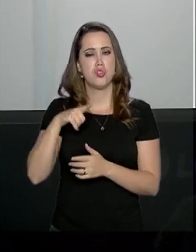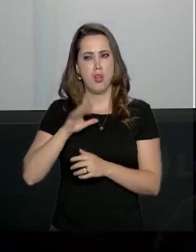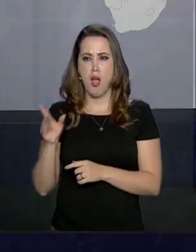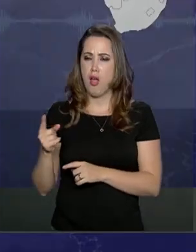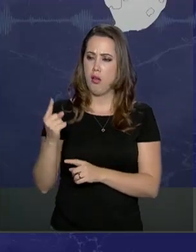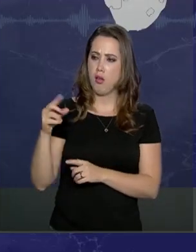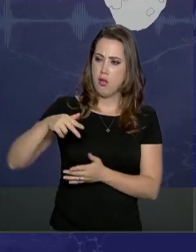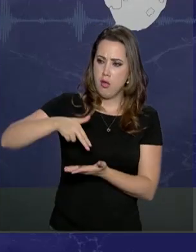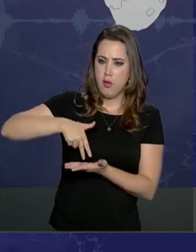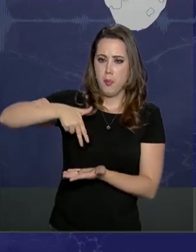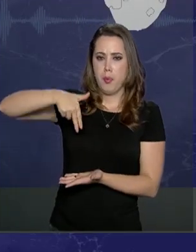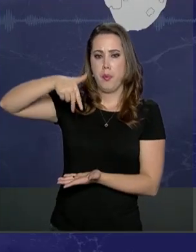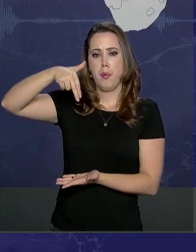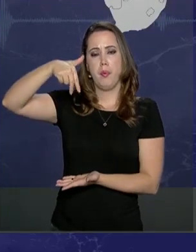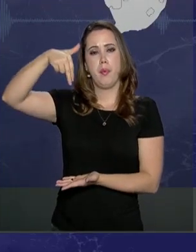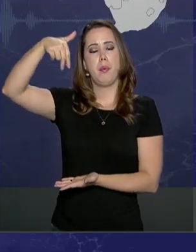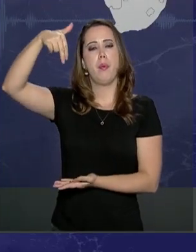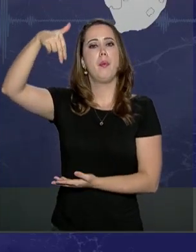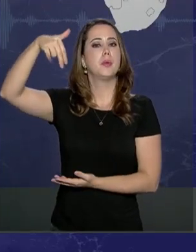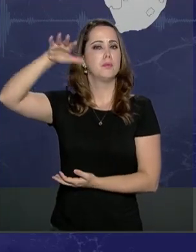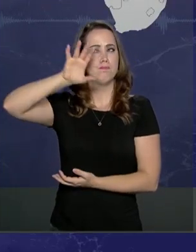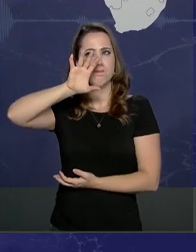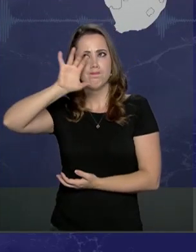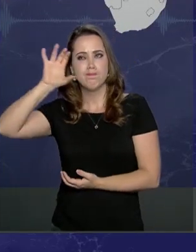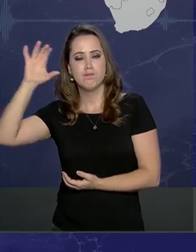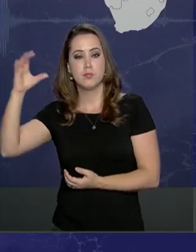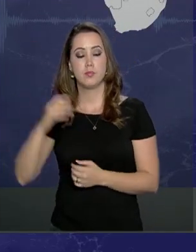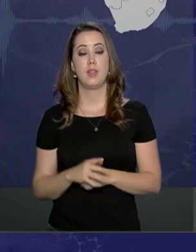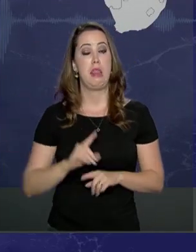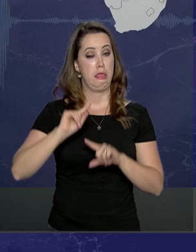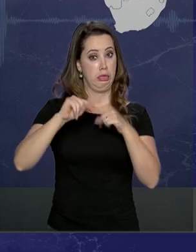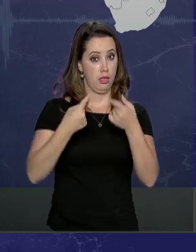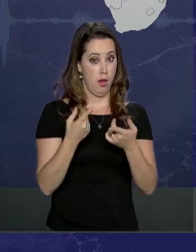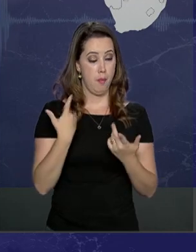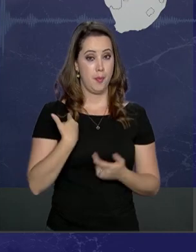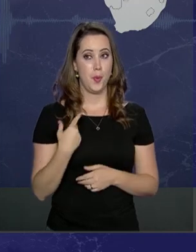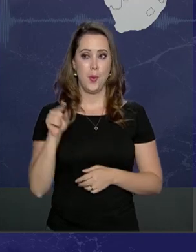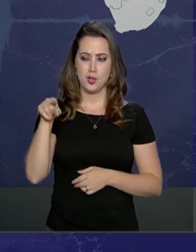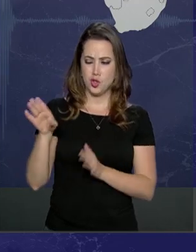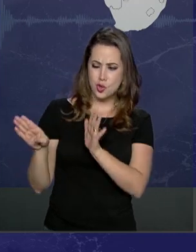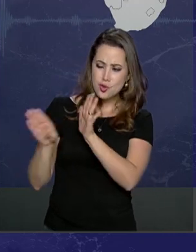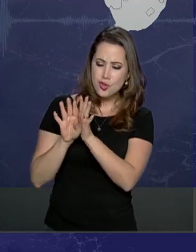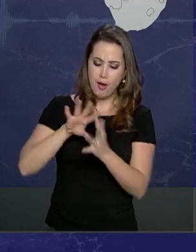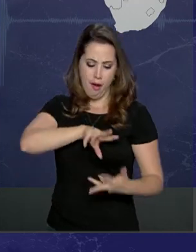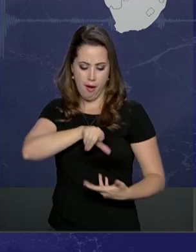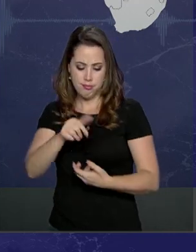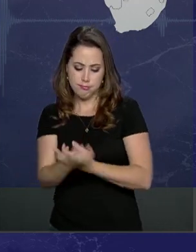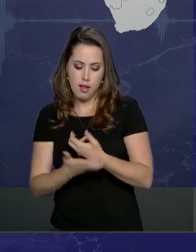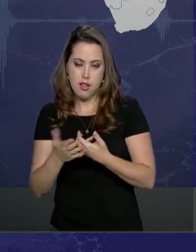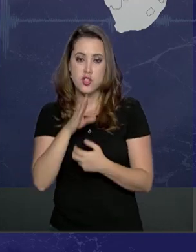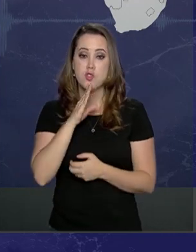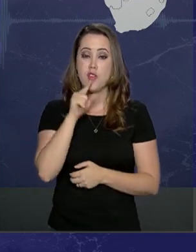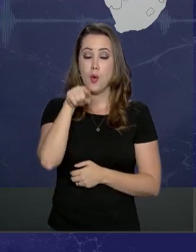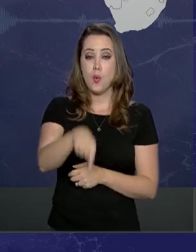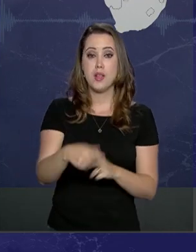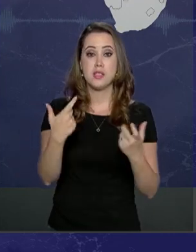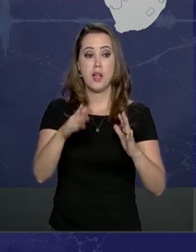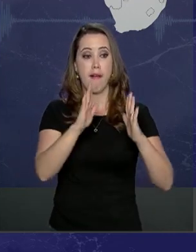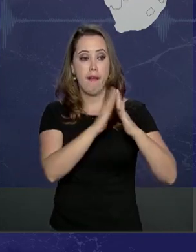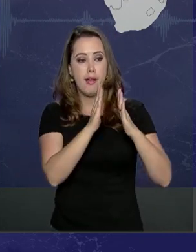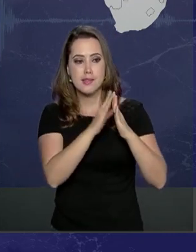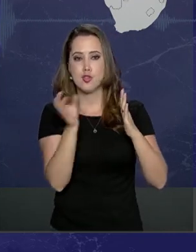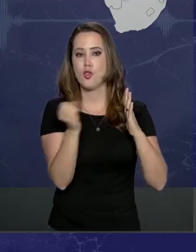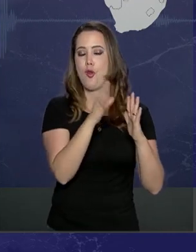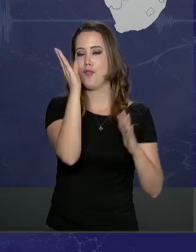espaço. Bom, chegando à Antártica, vamos conhecer a novíssima Estação Comandante Ferraz, Casa do Brasil no Continente